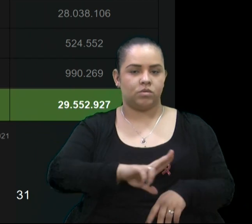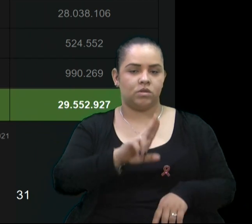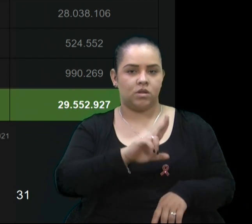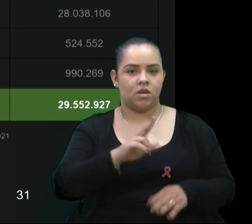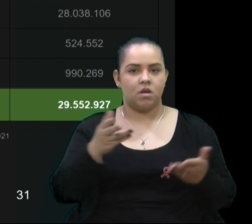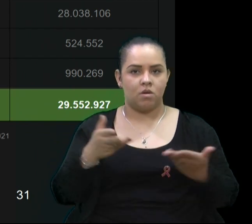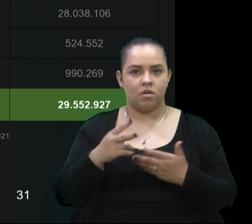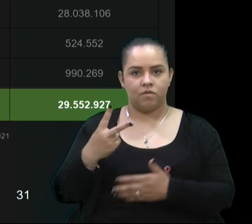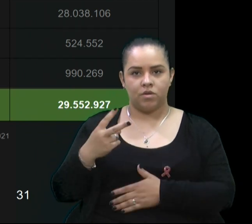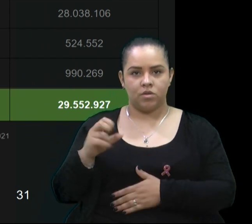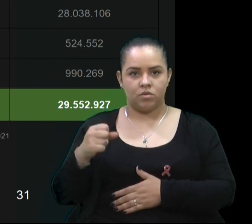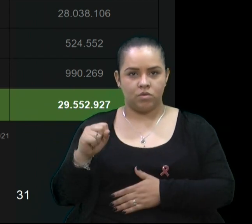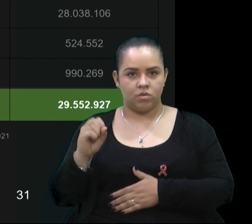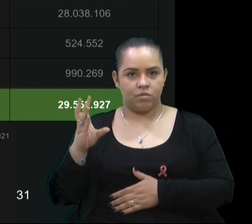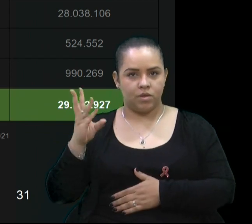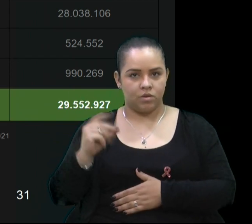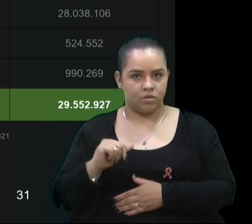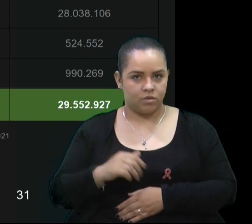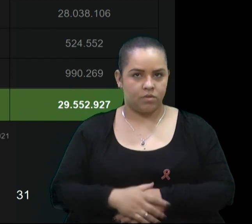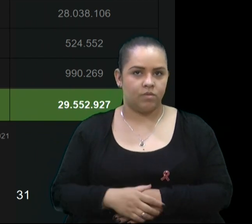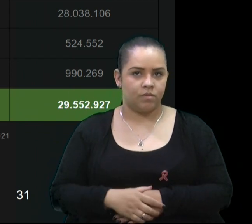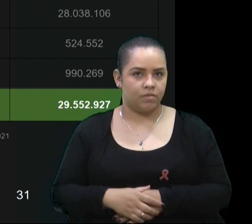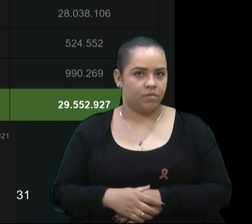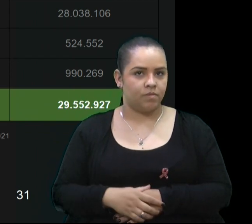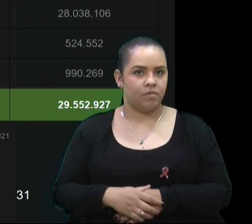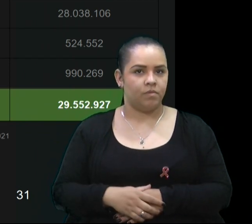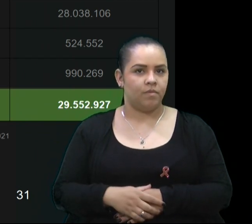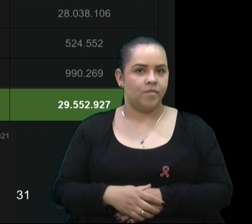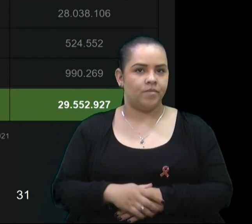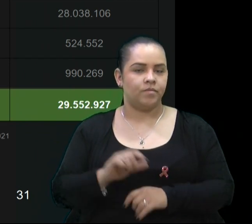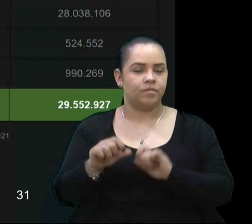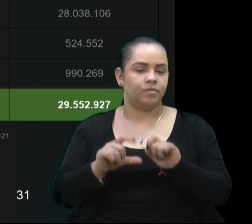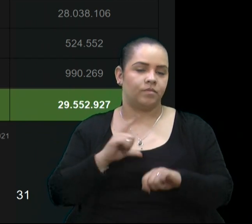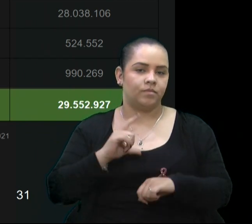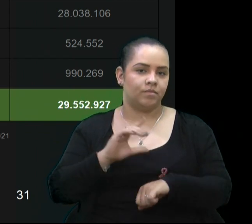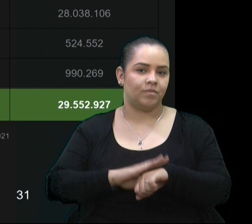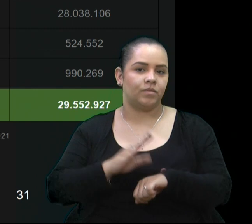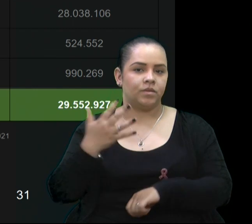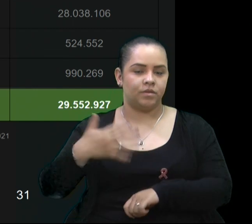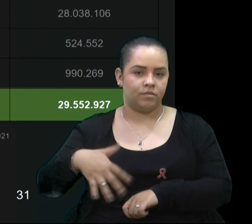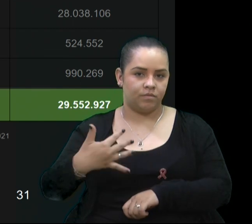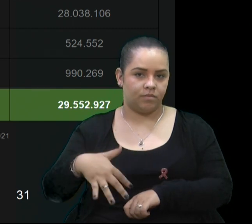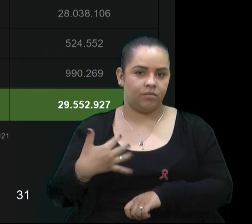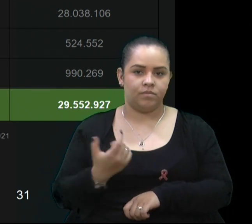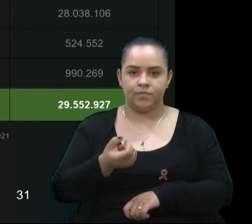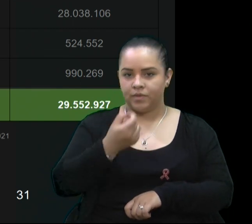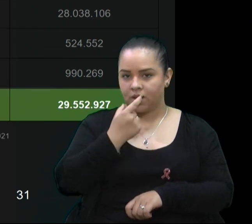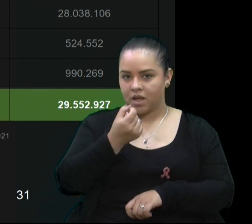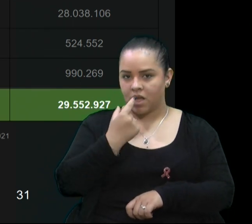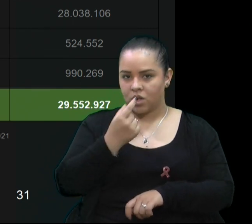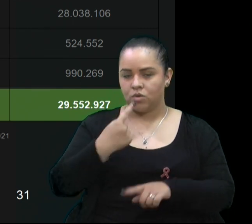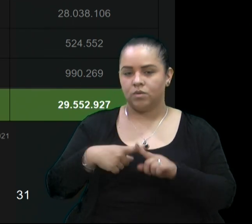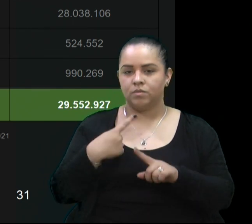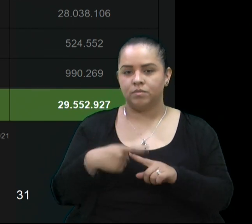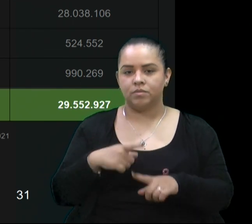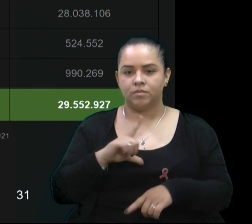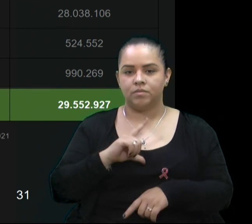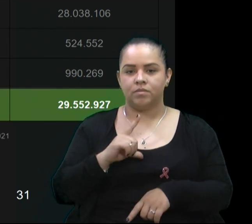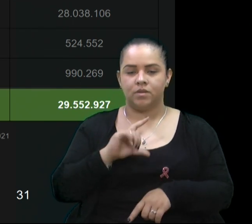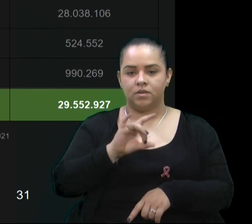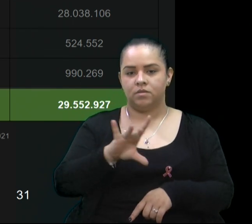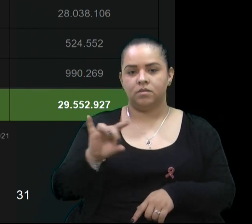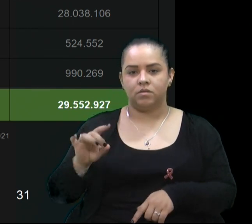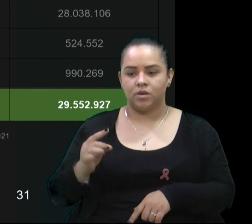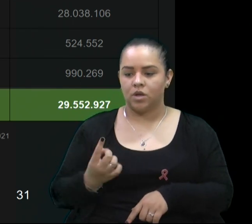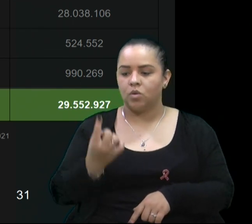passei para 28 milhões. O que tem um peso maior aqui são as medicações, sim, porque elas são unitárias. Então, é uma